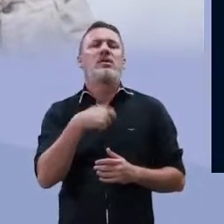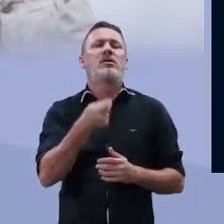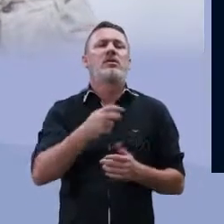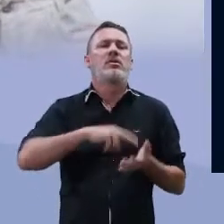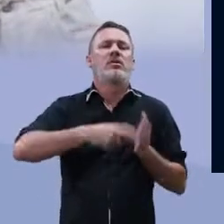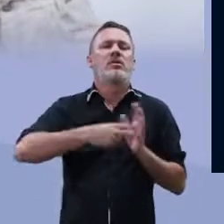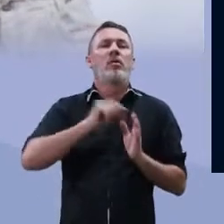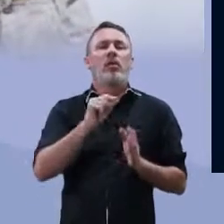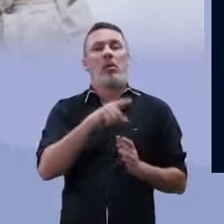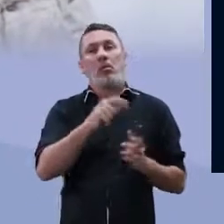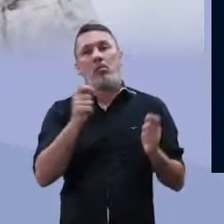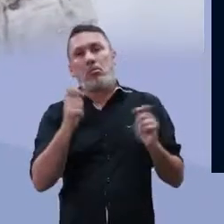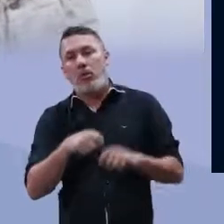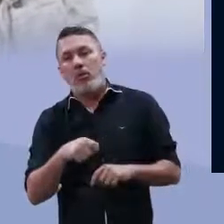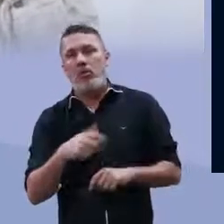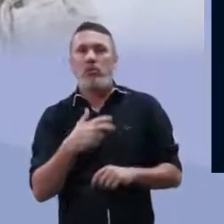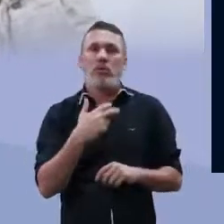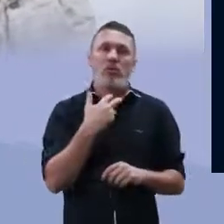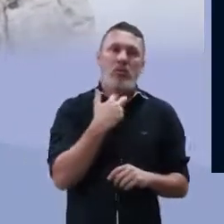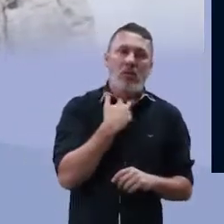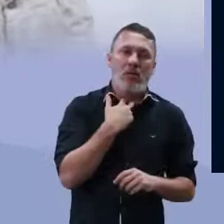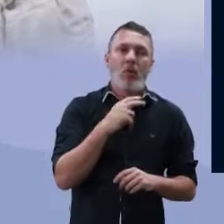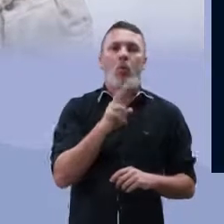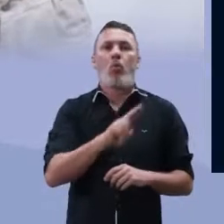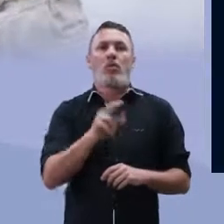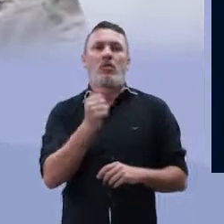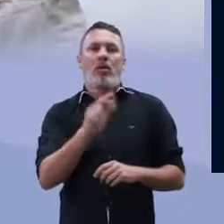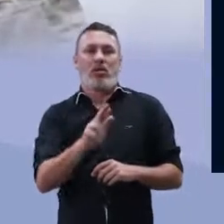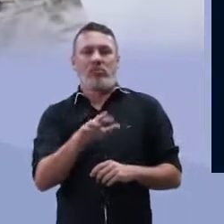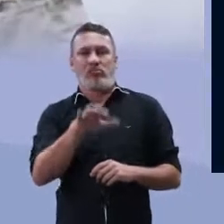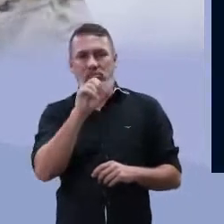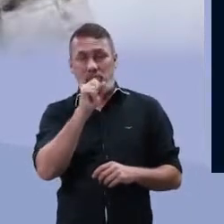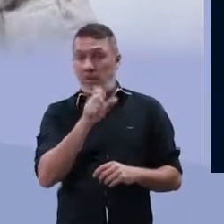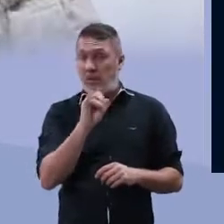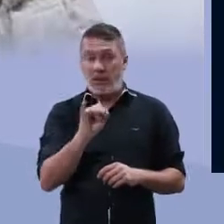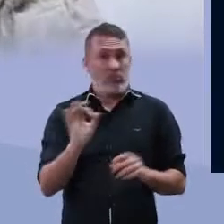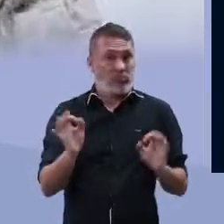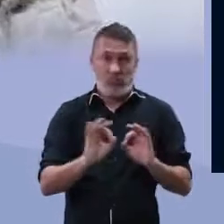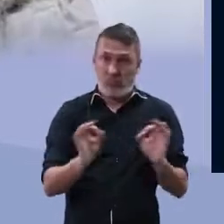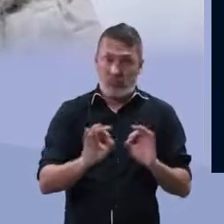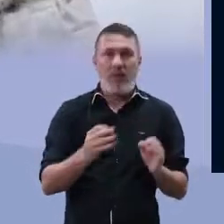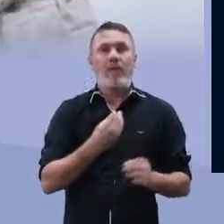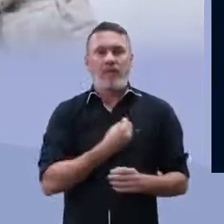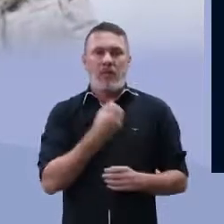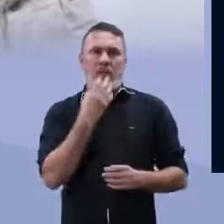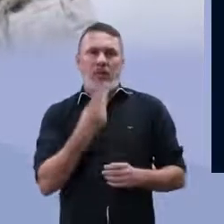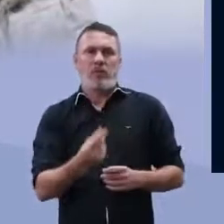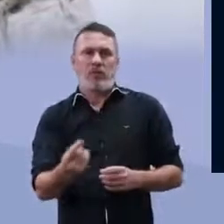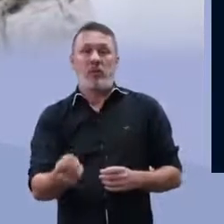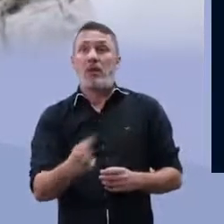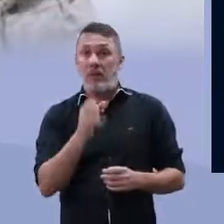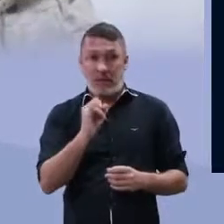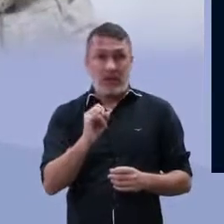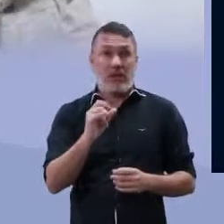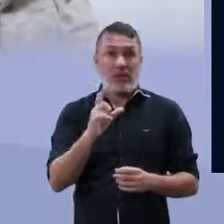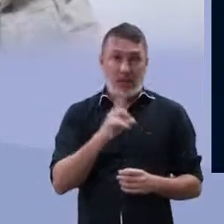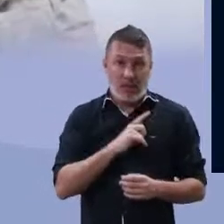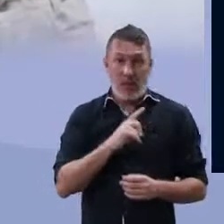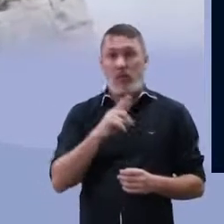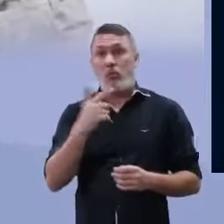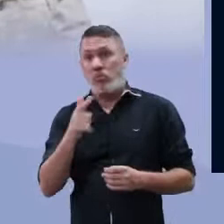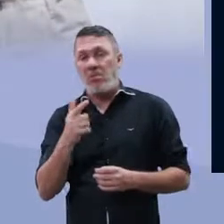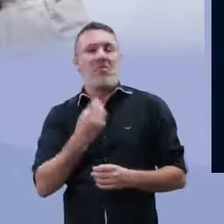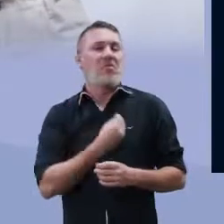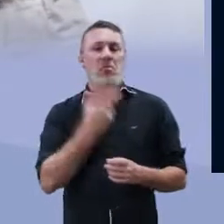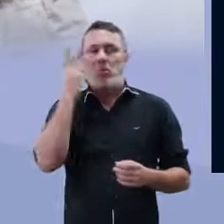facultativo? Que elas podem ou não utilizar do oxigênio. Se não tiver, elas vivem bem.